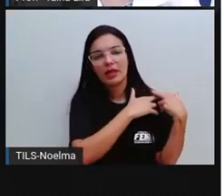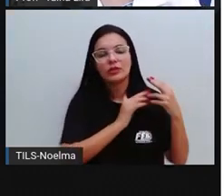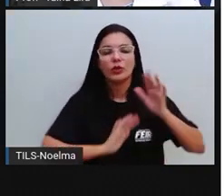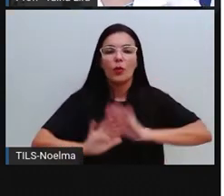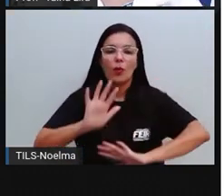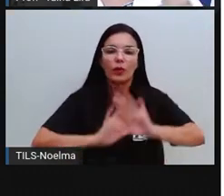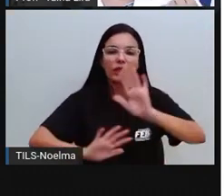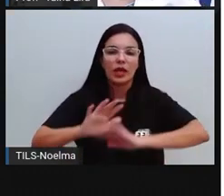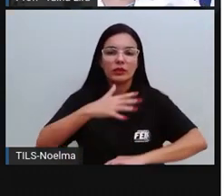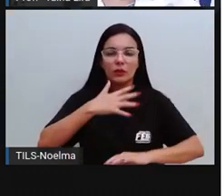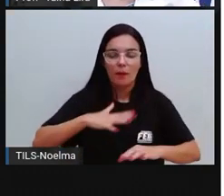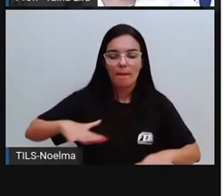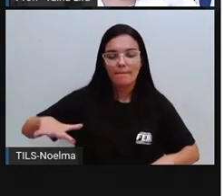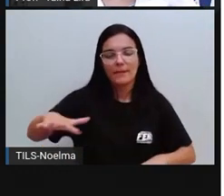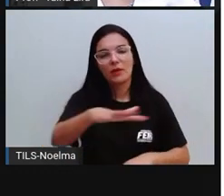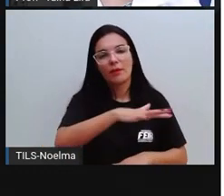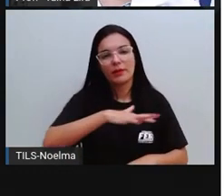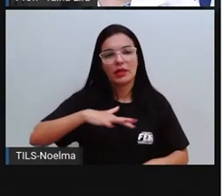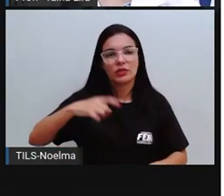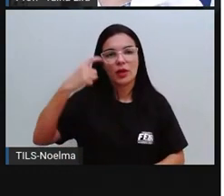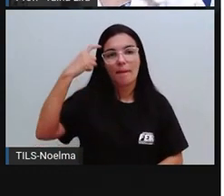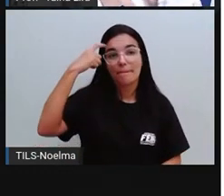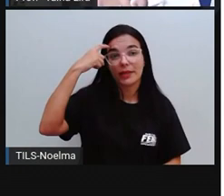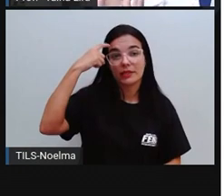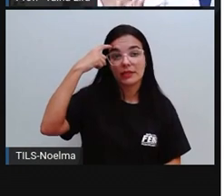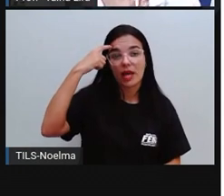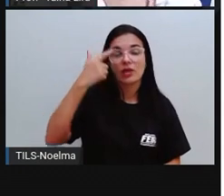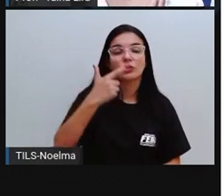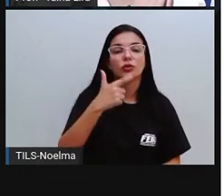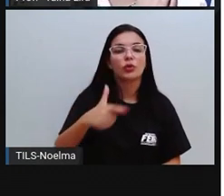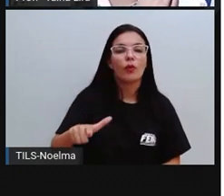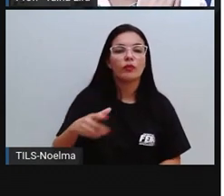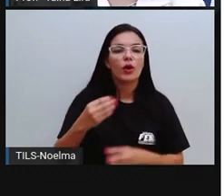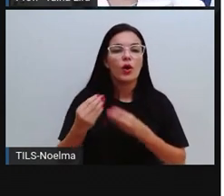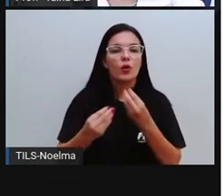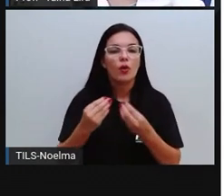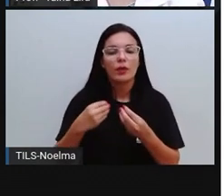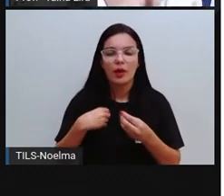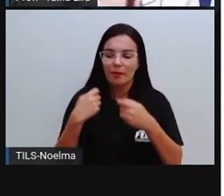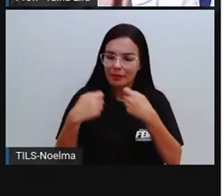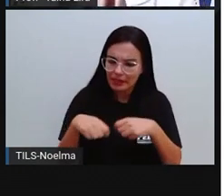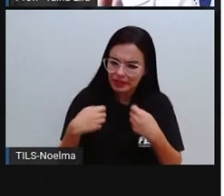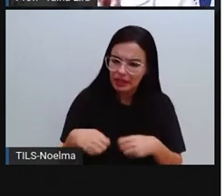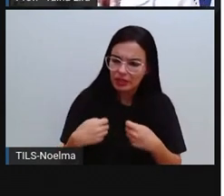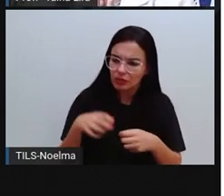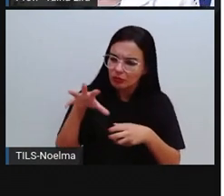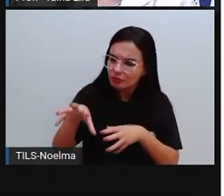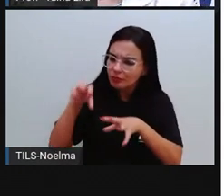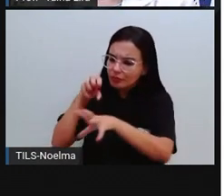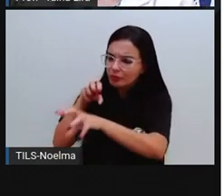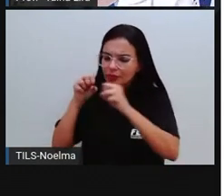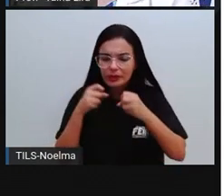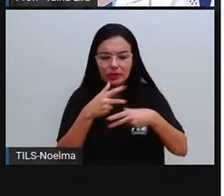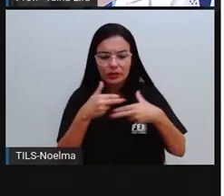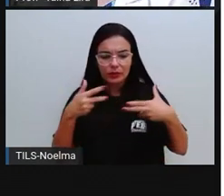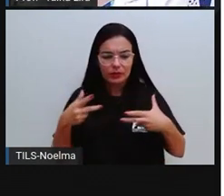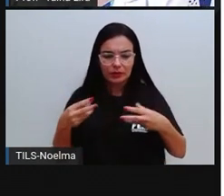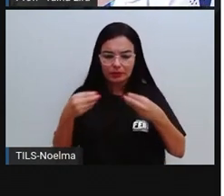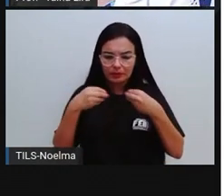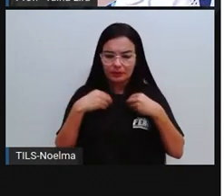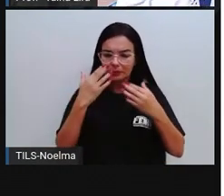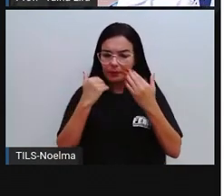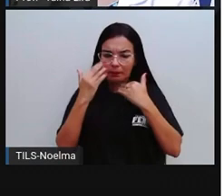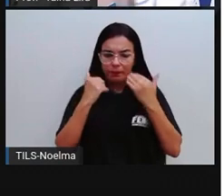ambiente mesmo, repensar, né, como é que eu posso, eu sei que eu preciso do extrativismo, como é que eu vou exercer sem